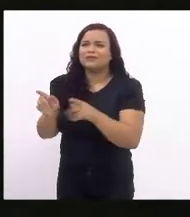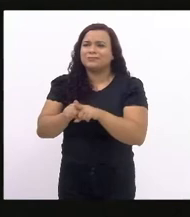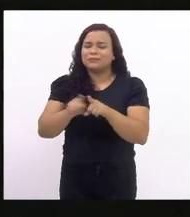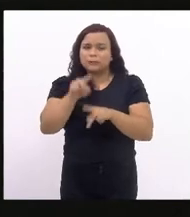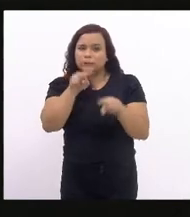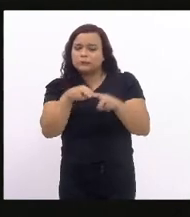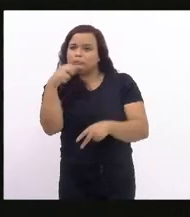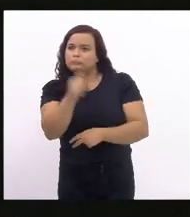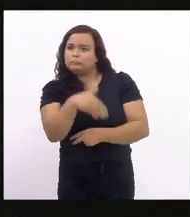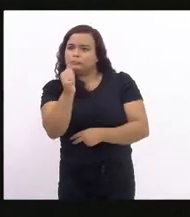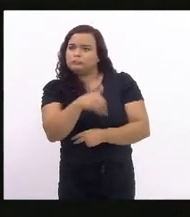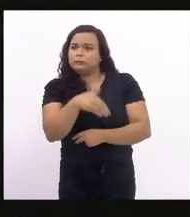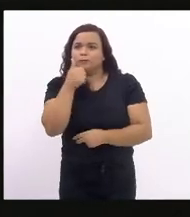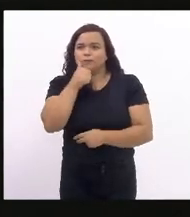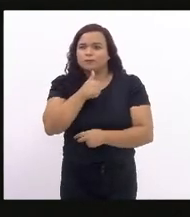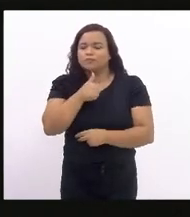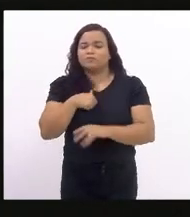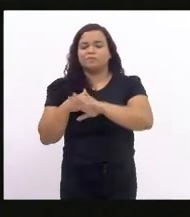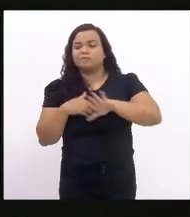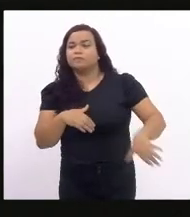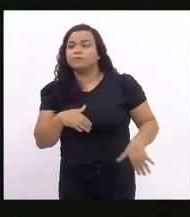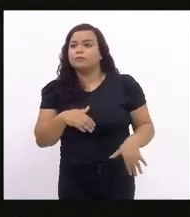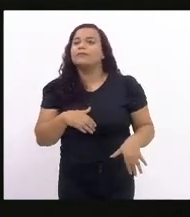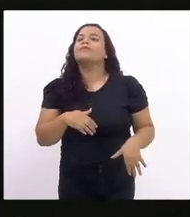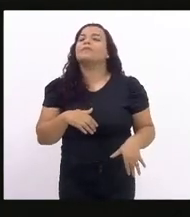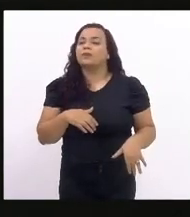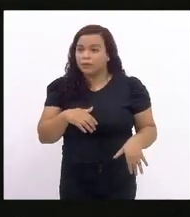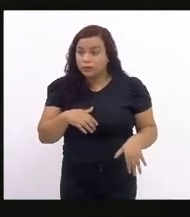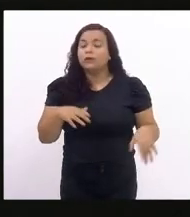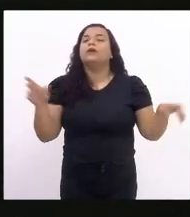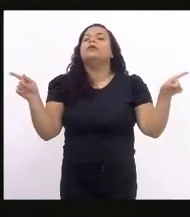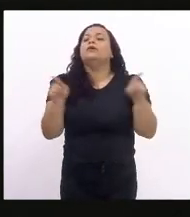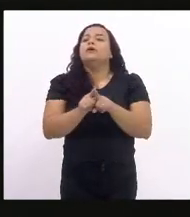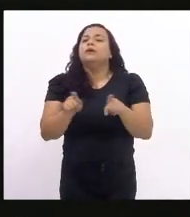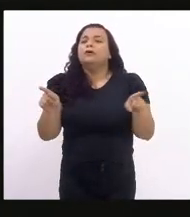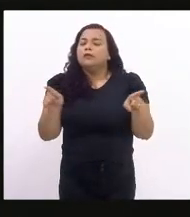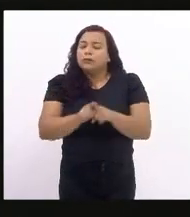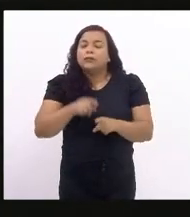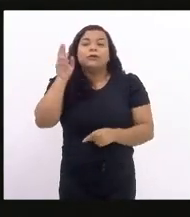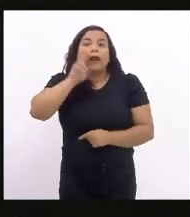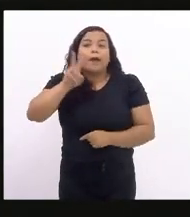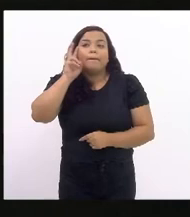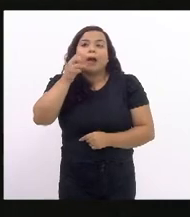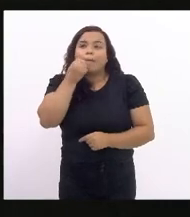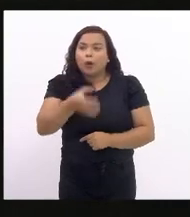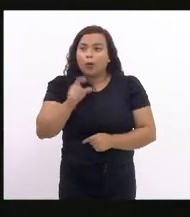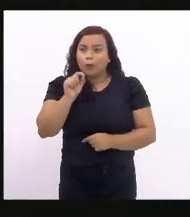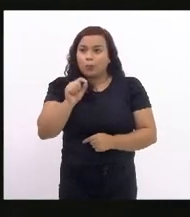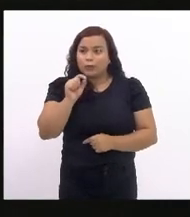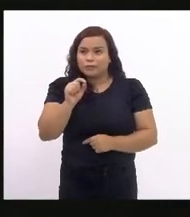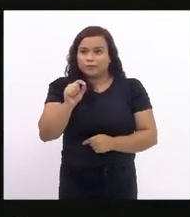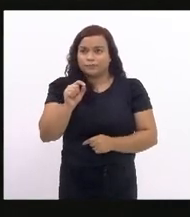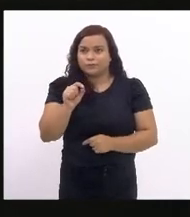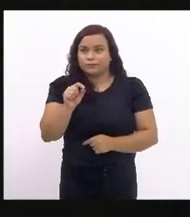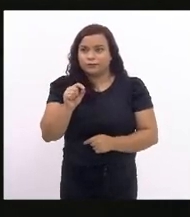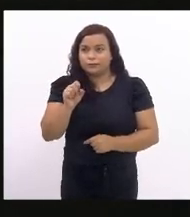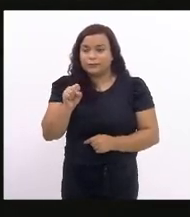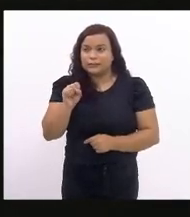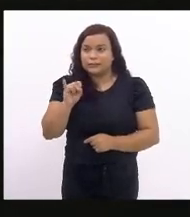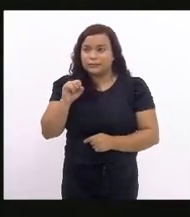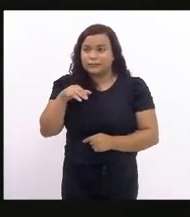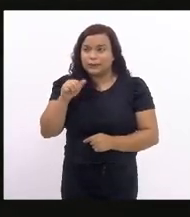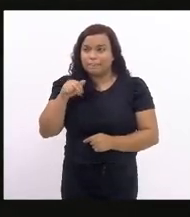da condição de ser mulher e sempre seria bom lembrar que Simone de Bivouac